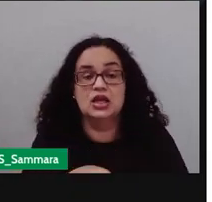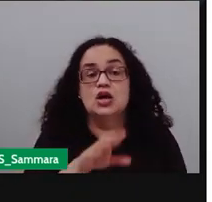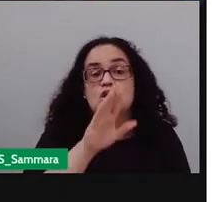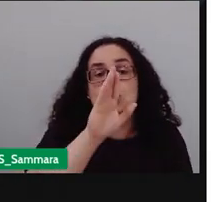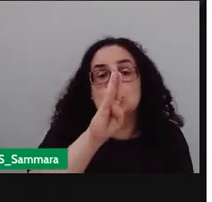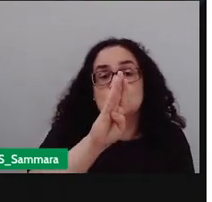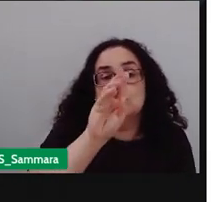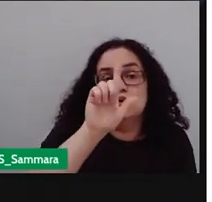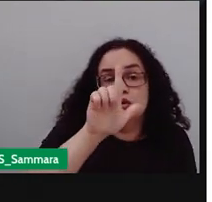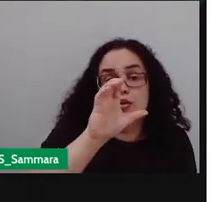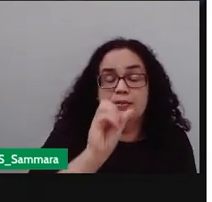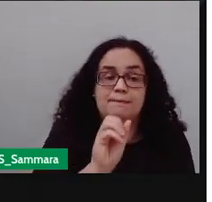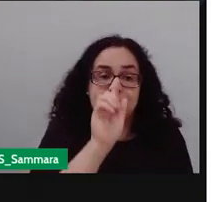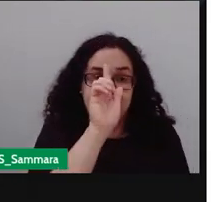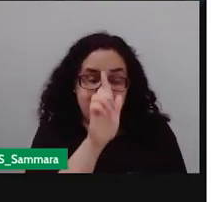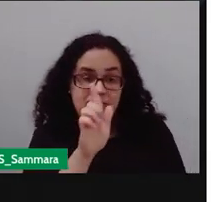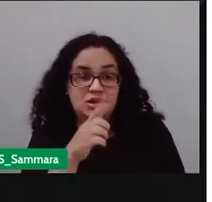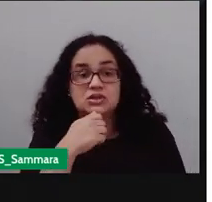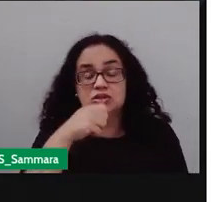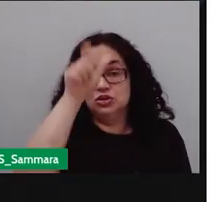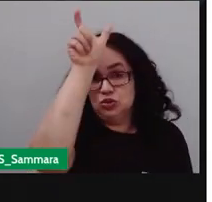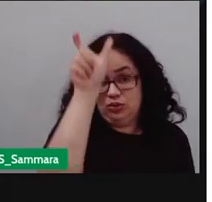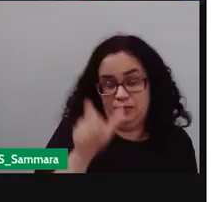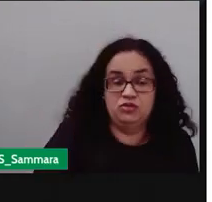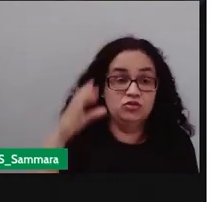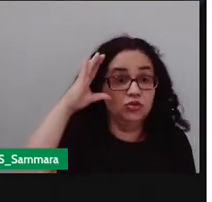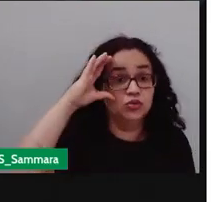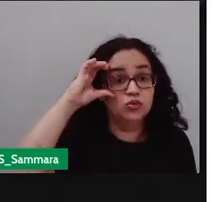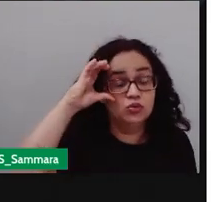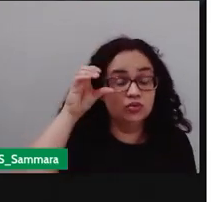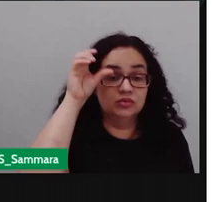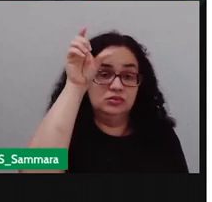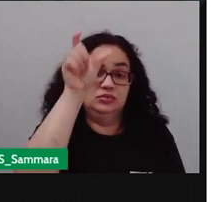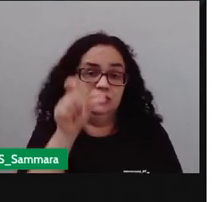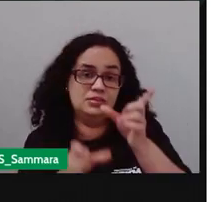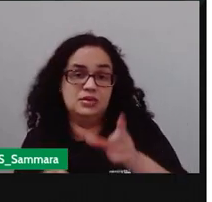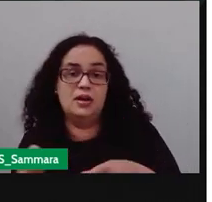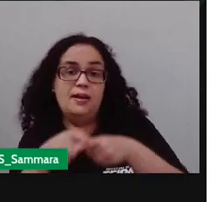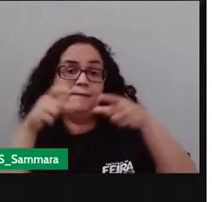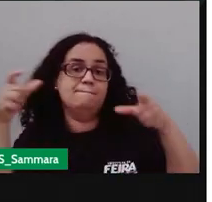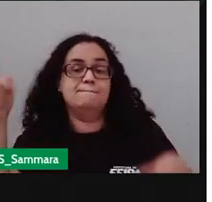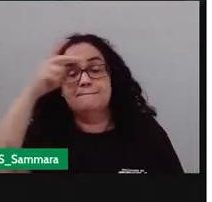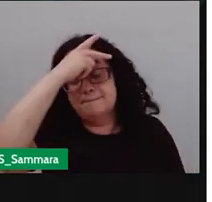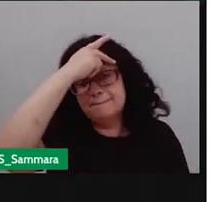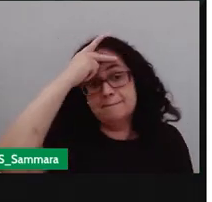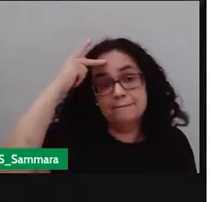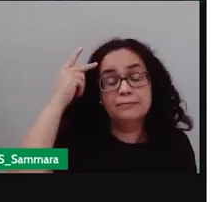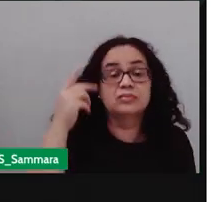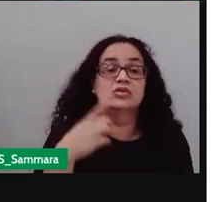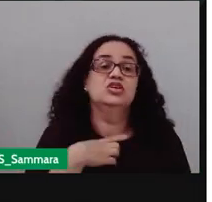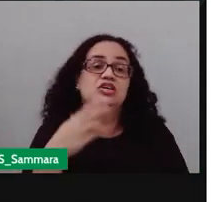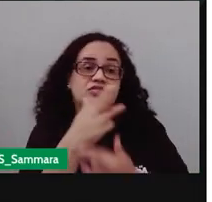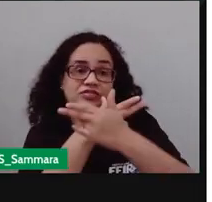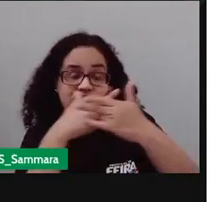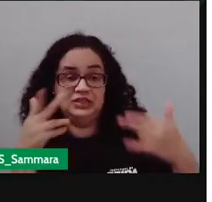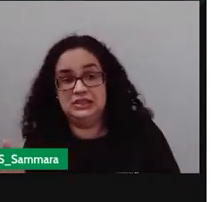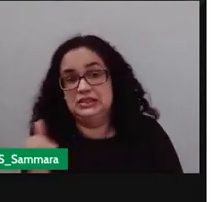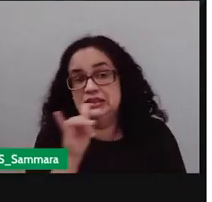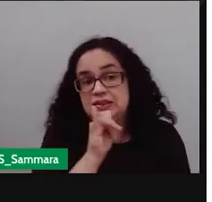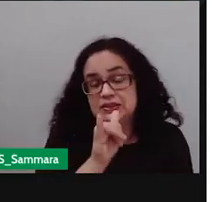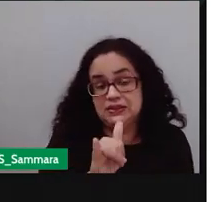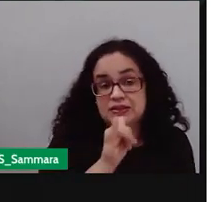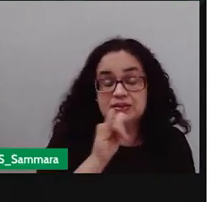tem um perfil no Instagram que eu que eu sigo a maioria das pessoas da cidade também segue que traz aí várias informações